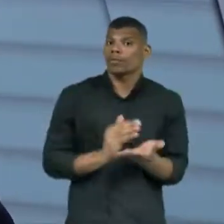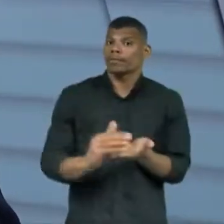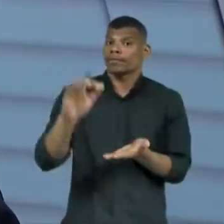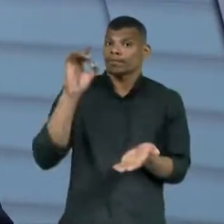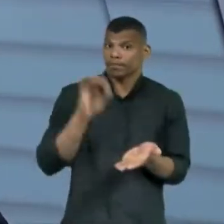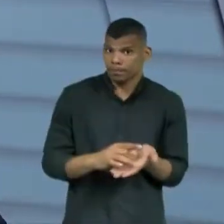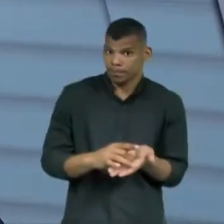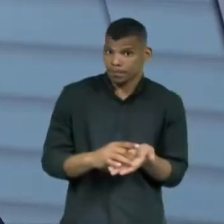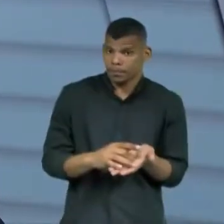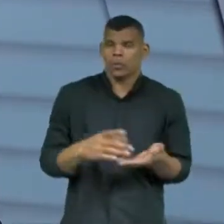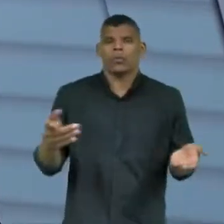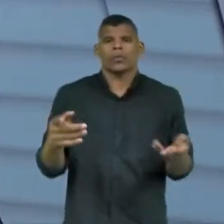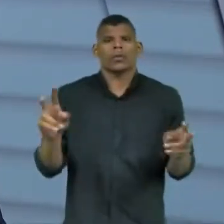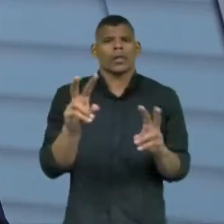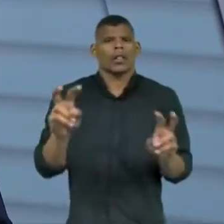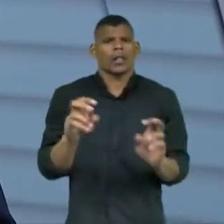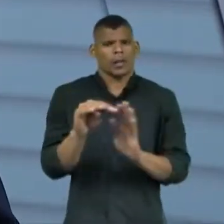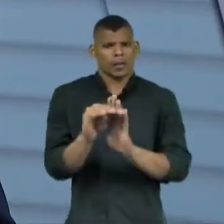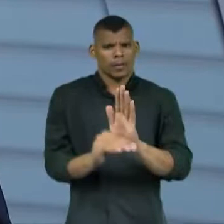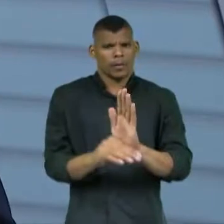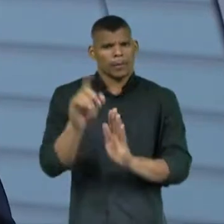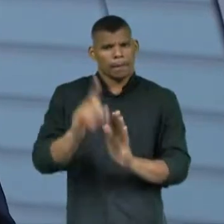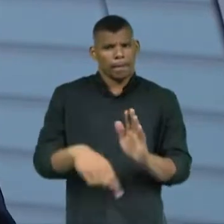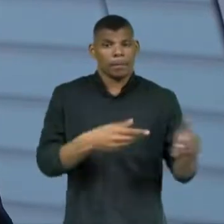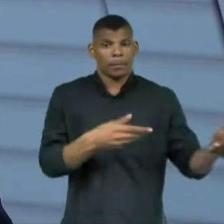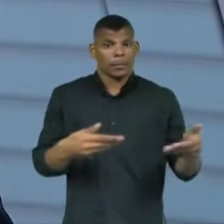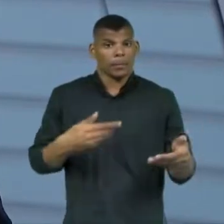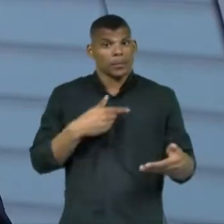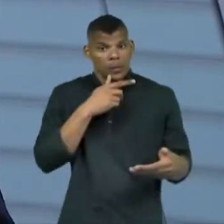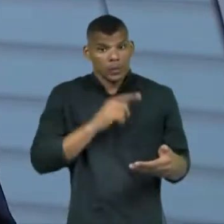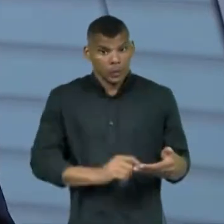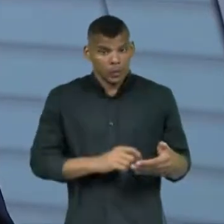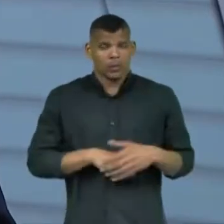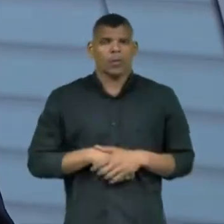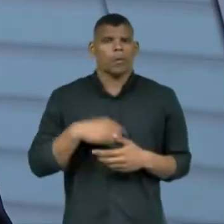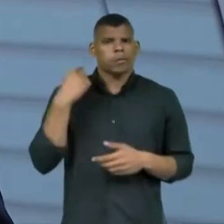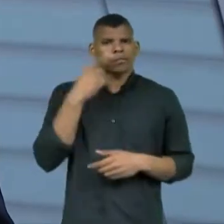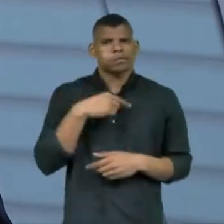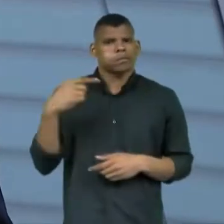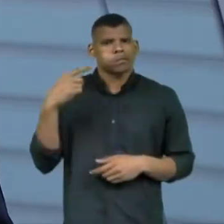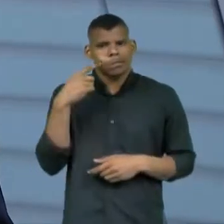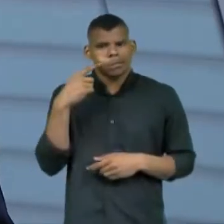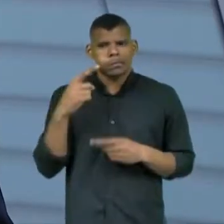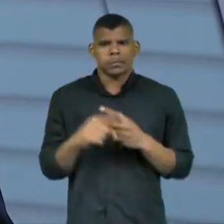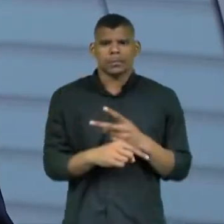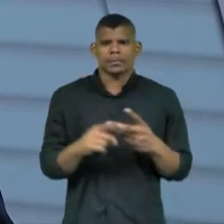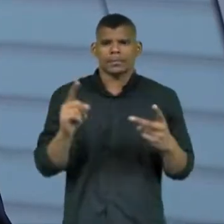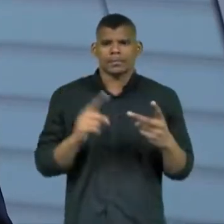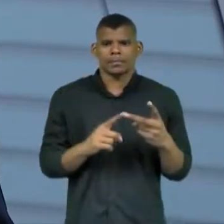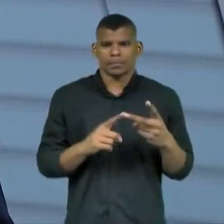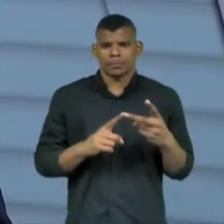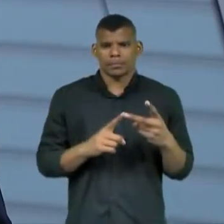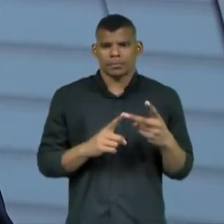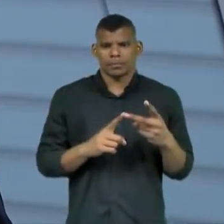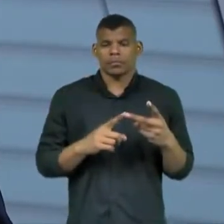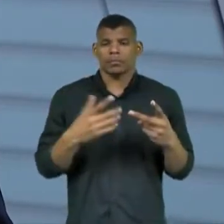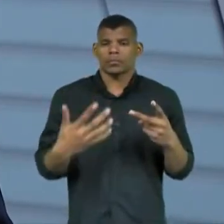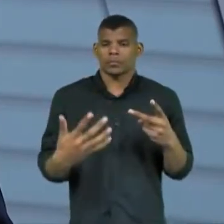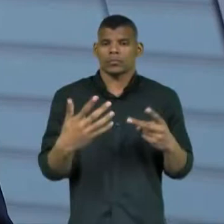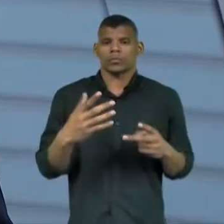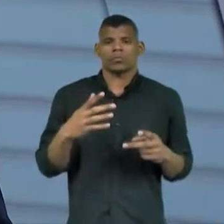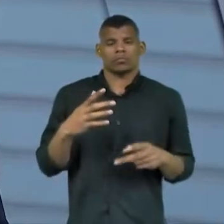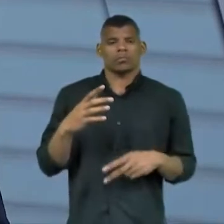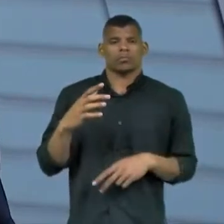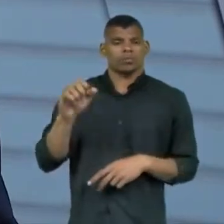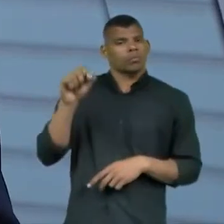Esse é o tema de hoje do programa. Aqui comigo, ela é advogada, advogada militante,